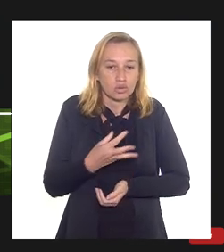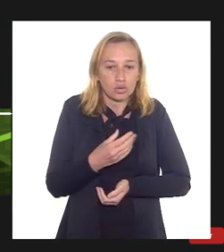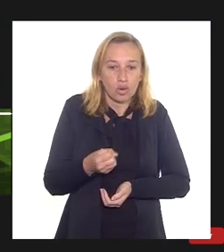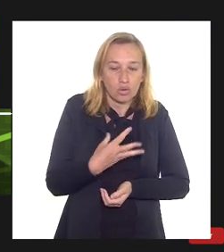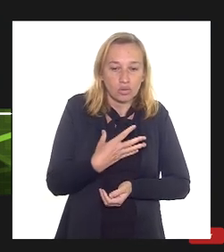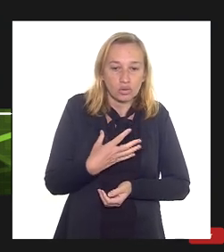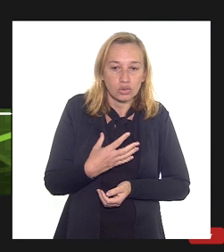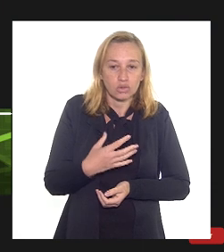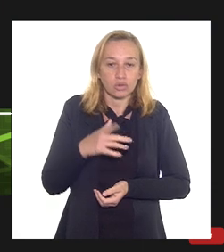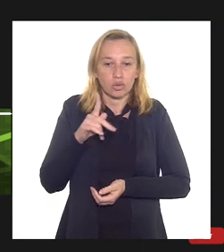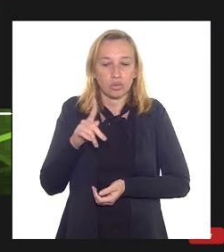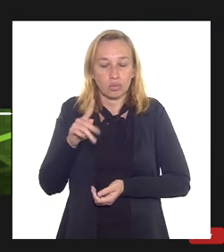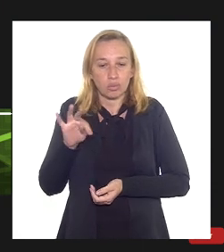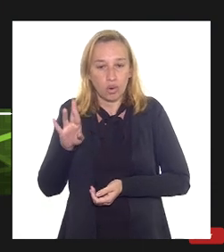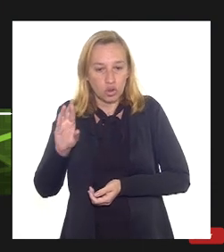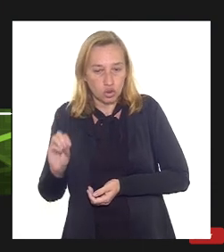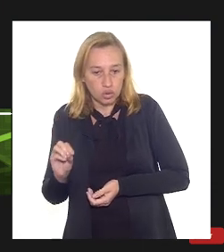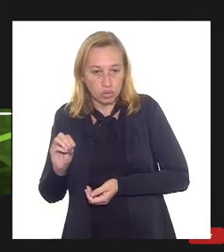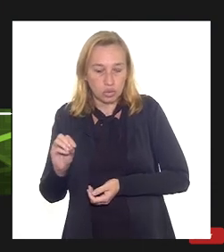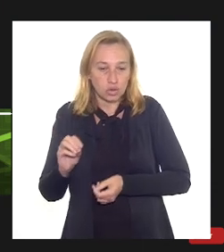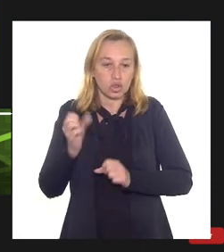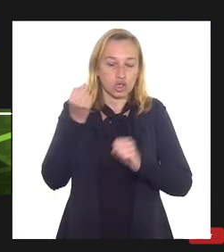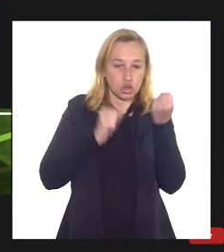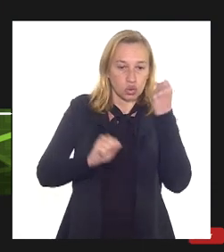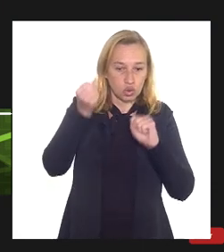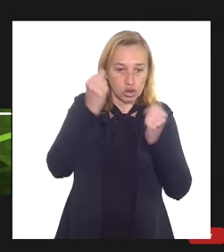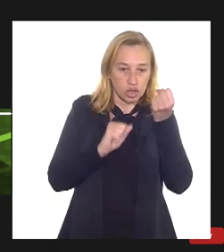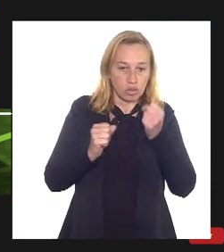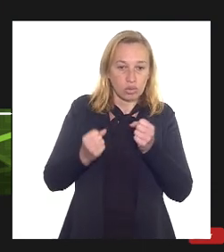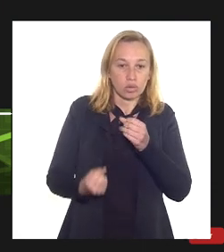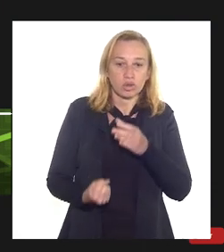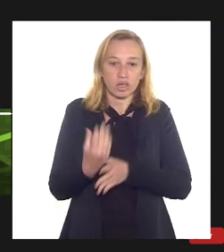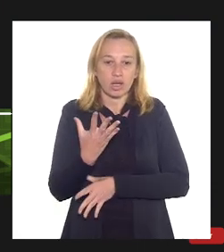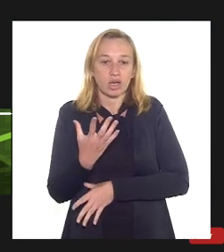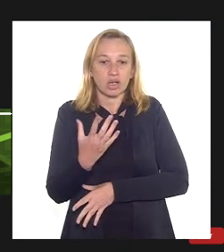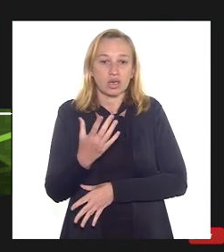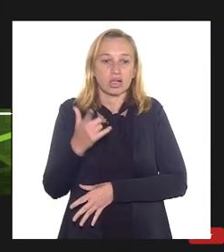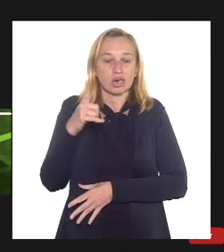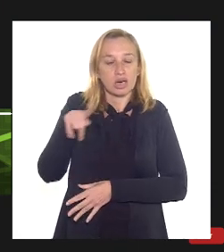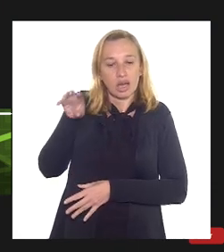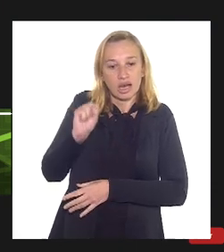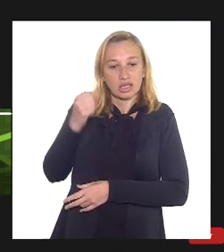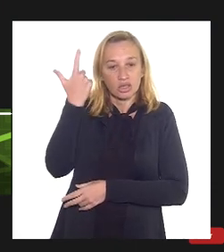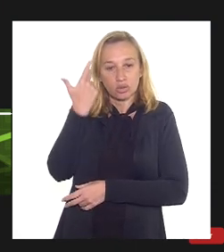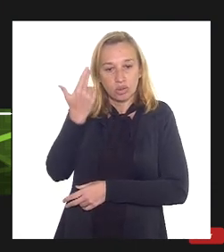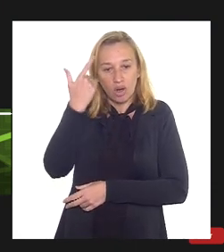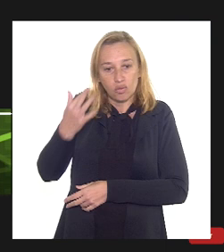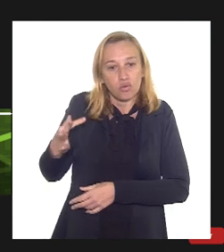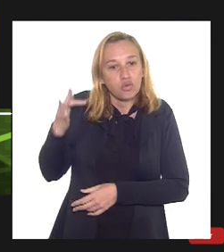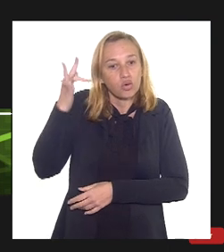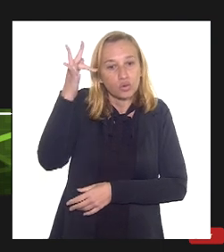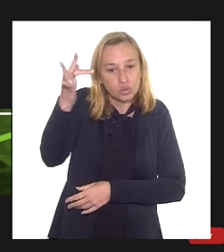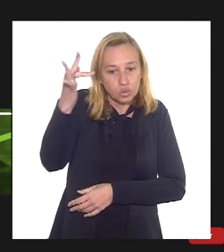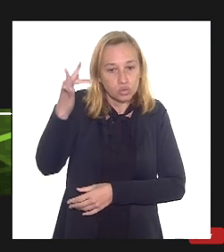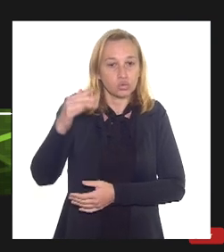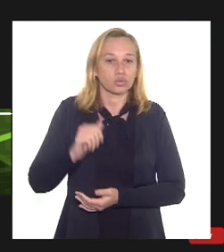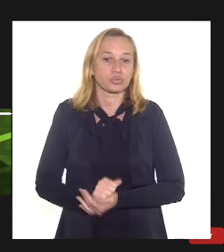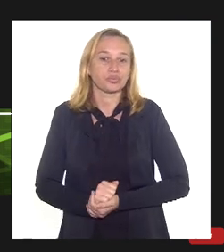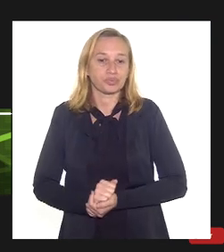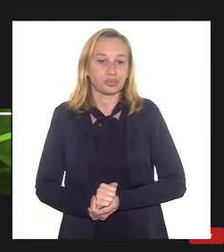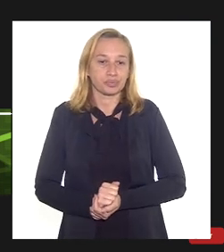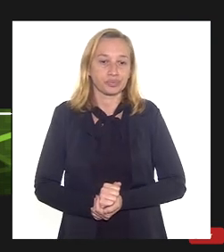que possam consumir gás natural no futuro. E aí, esse polo do gás lube poderia,